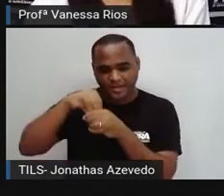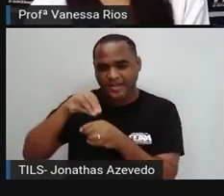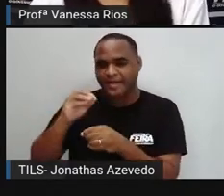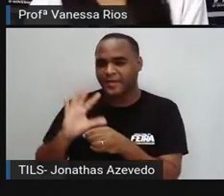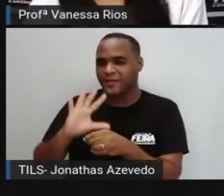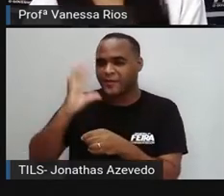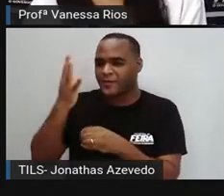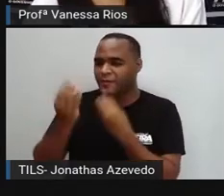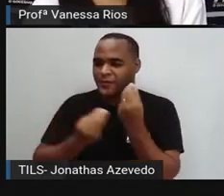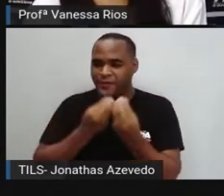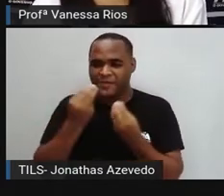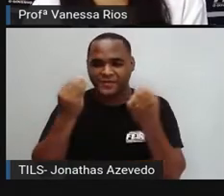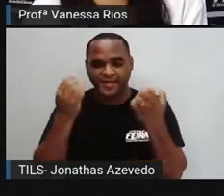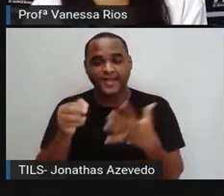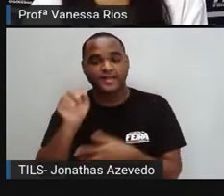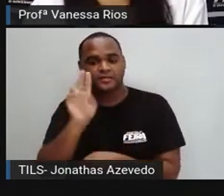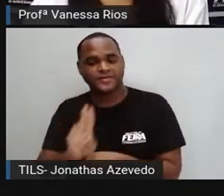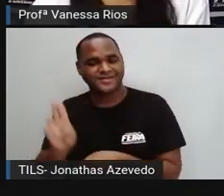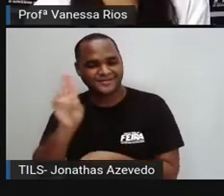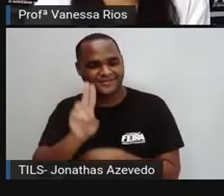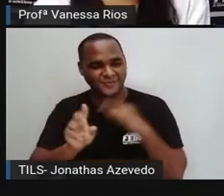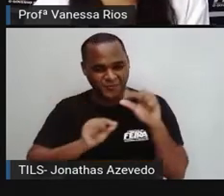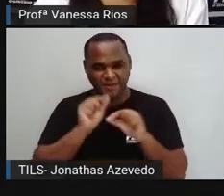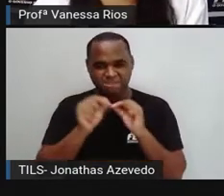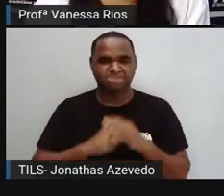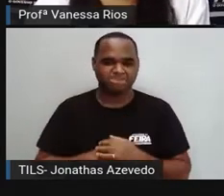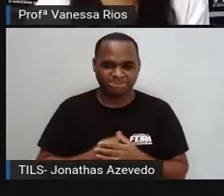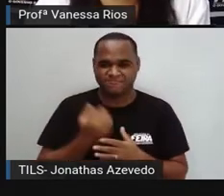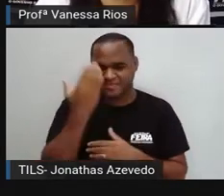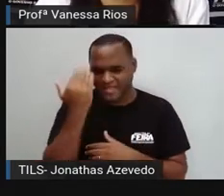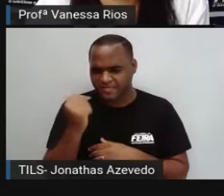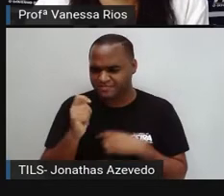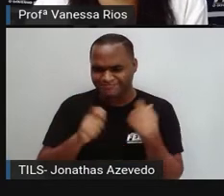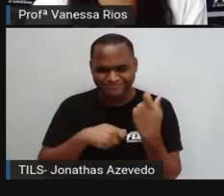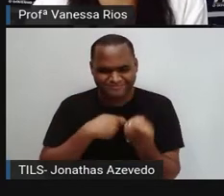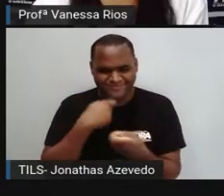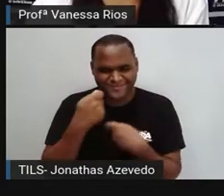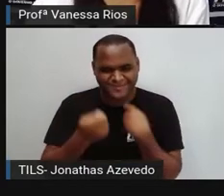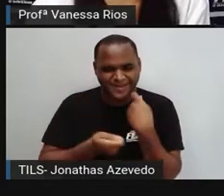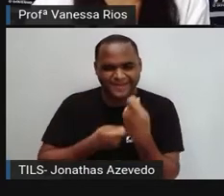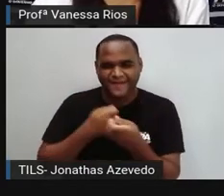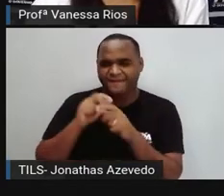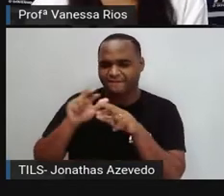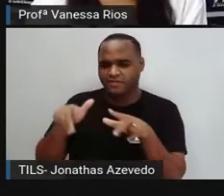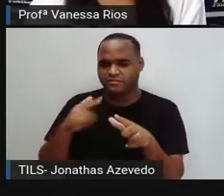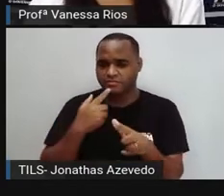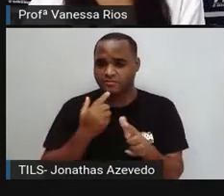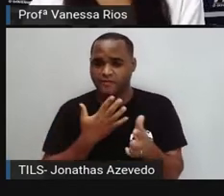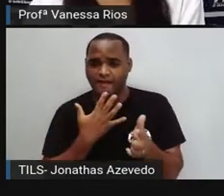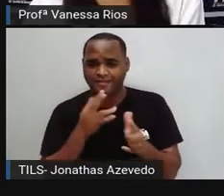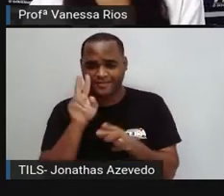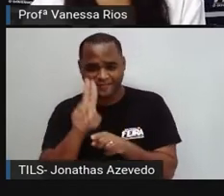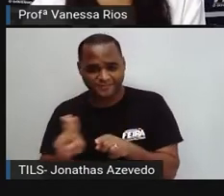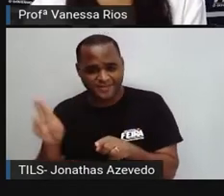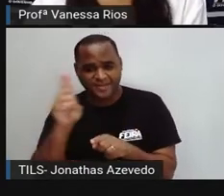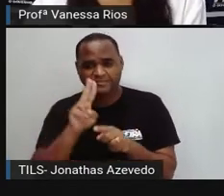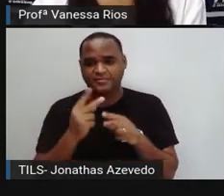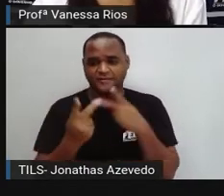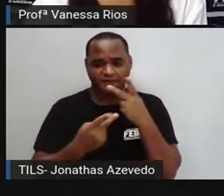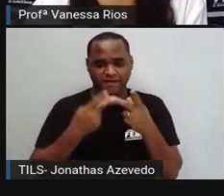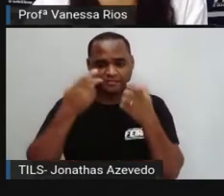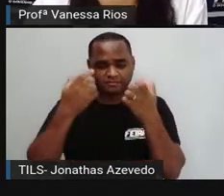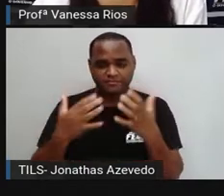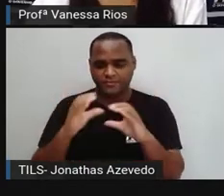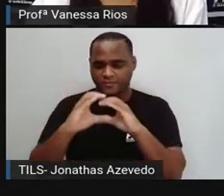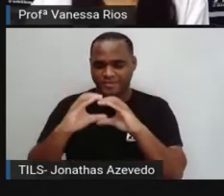onde são utilizados. Você sabe aí o que são gírias? Conhece, fala, otimiza aí dentro do seu processo de